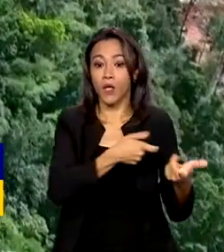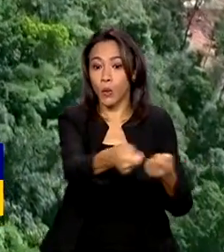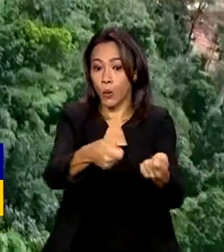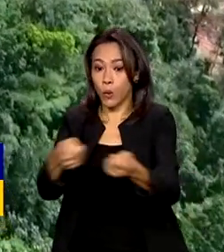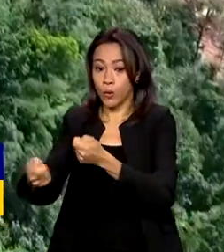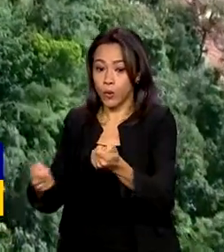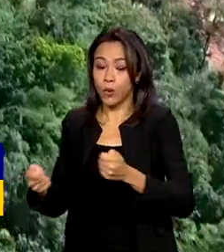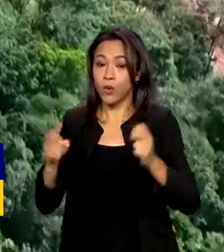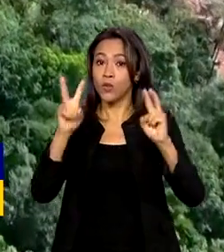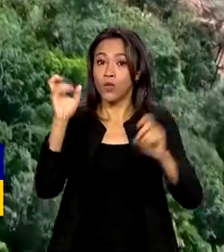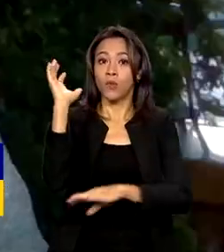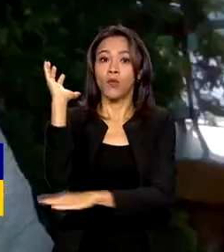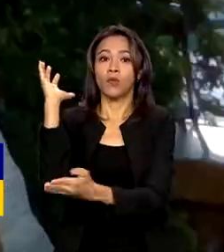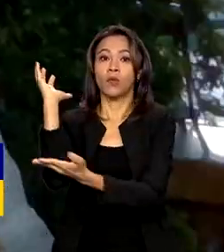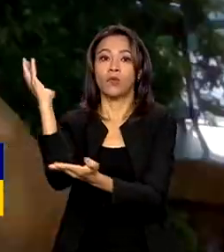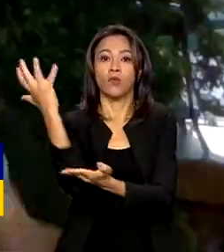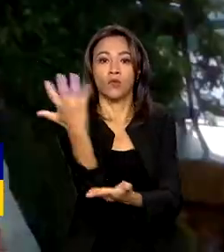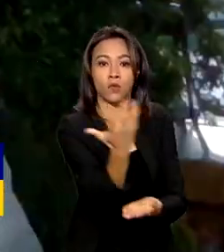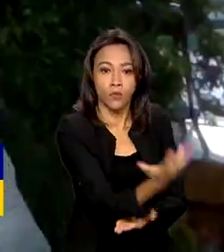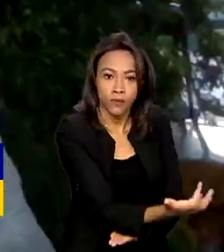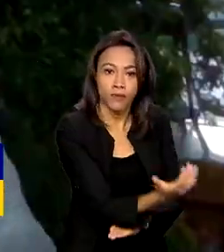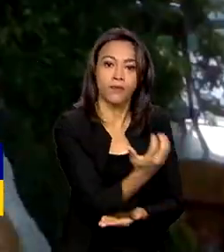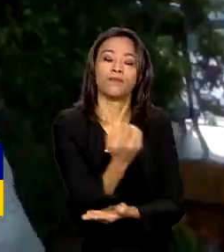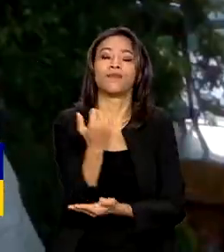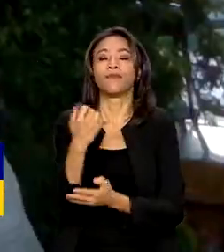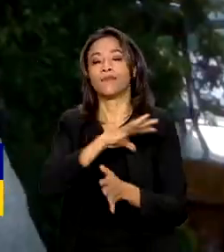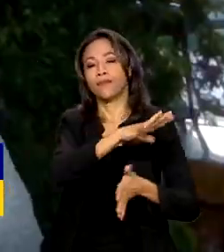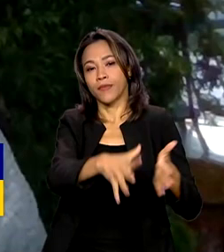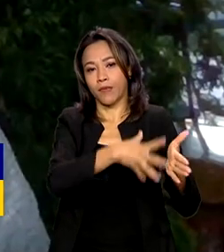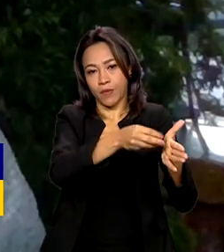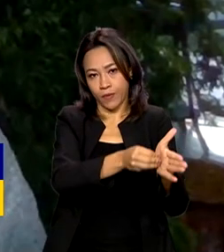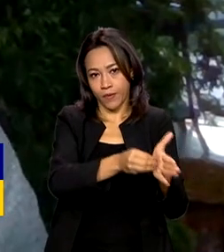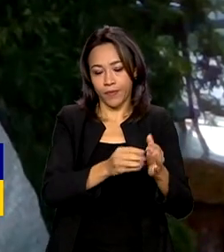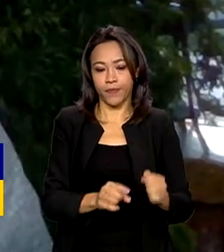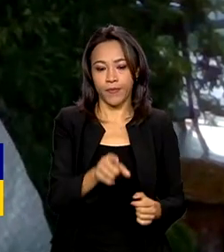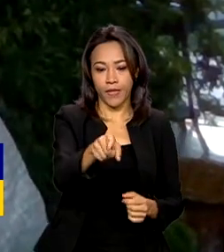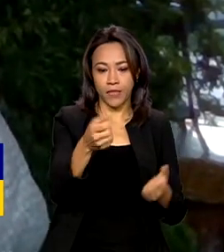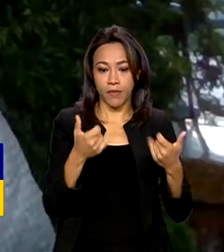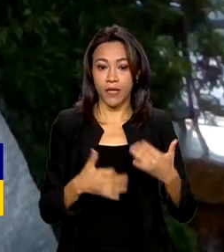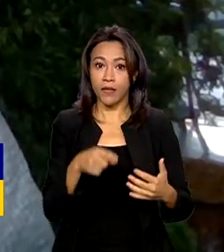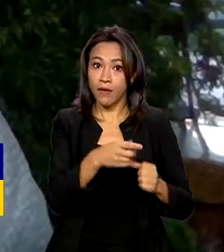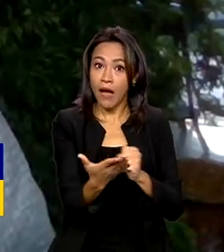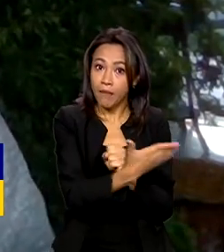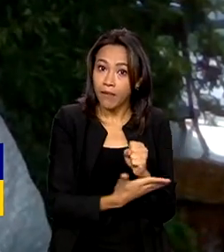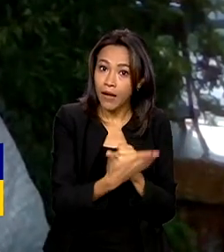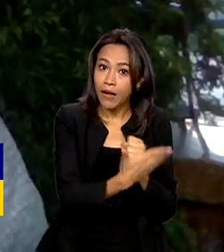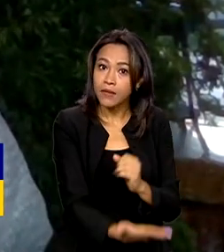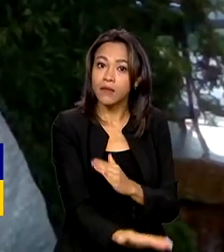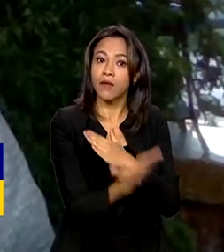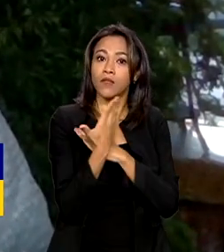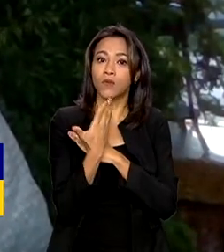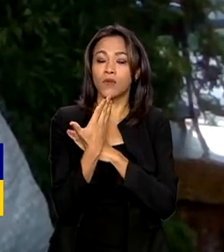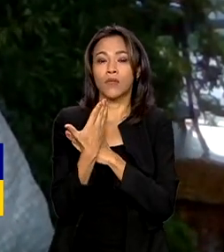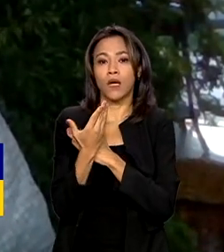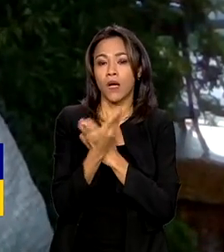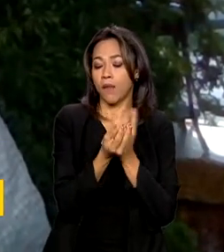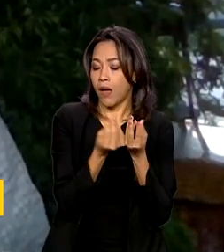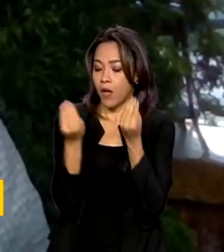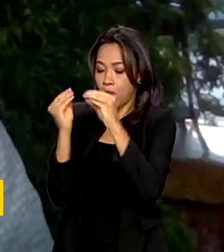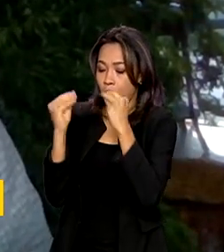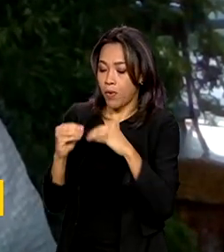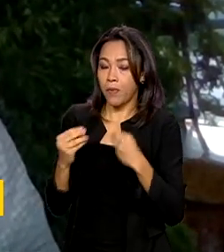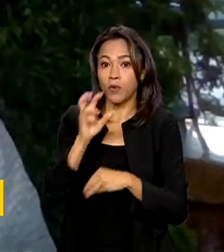Desmatamento na Amazônia. Vai inspirar e que vai servir de base para a elaboração dos planos para os outros cinco biomas